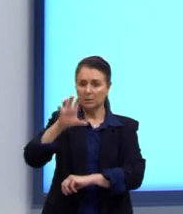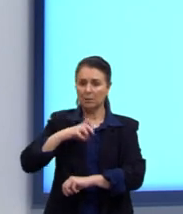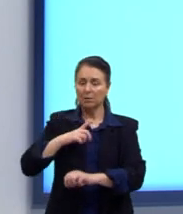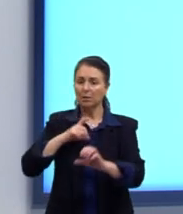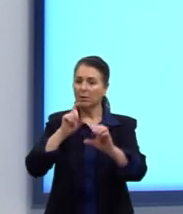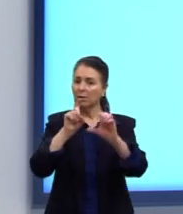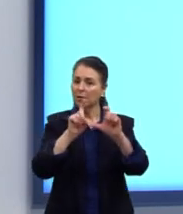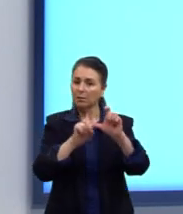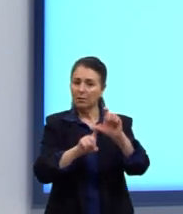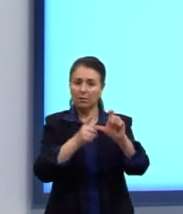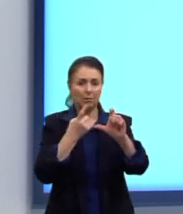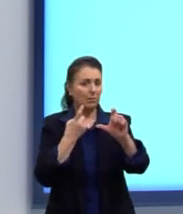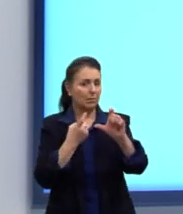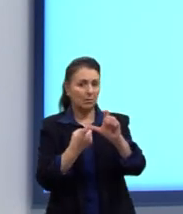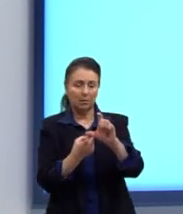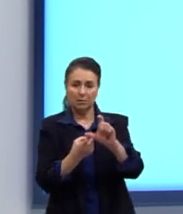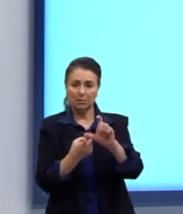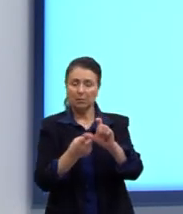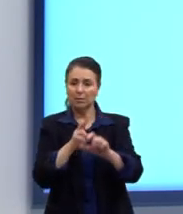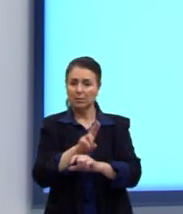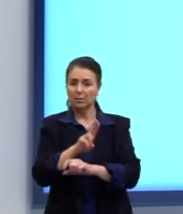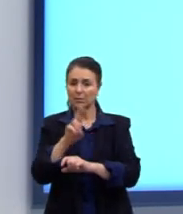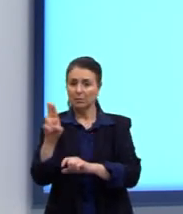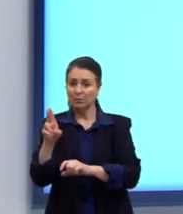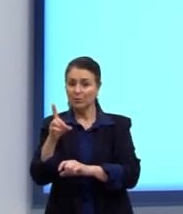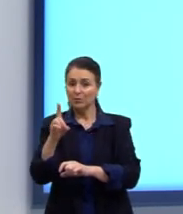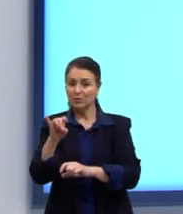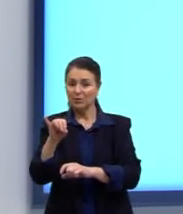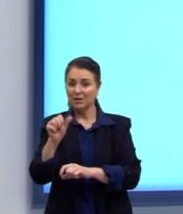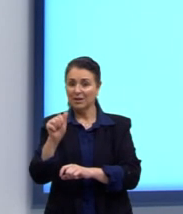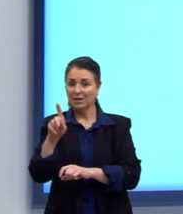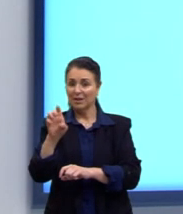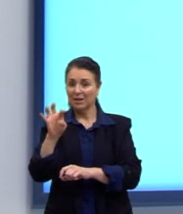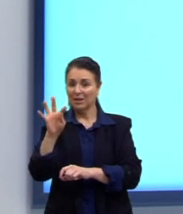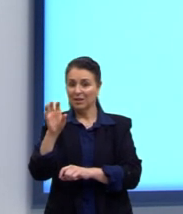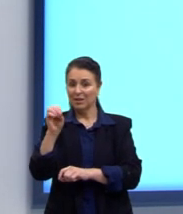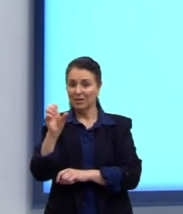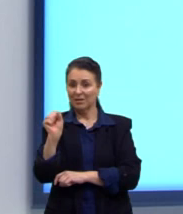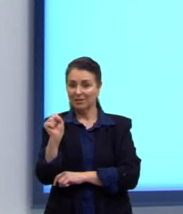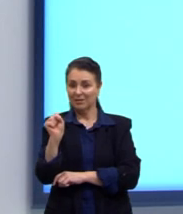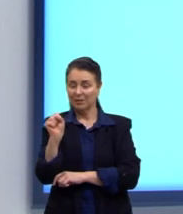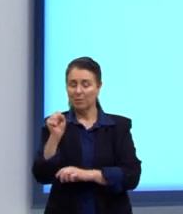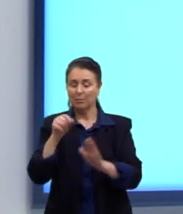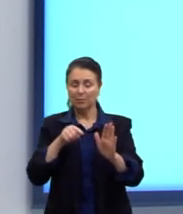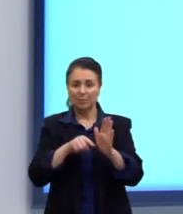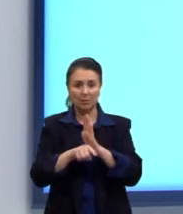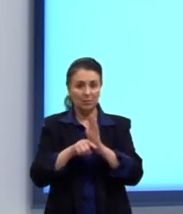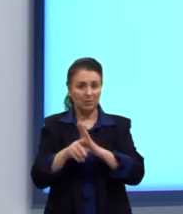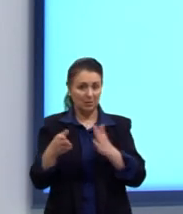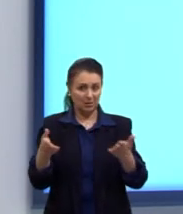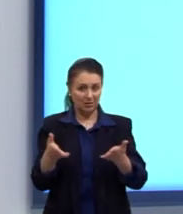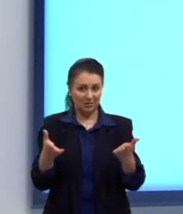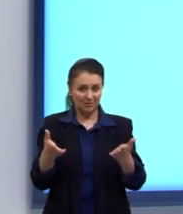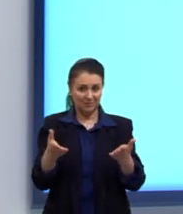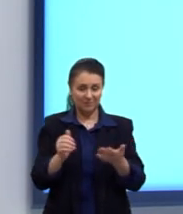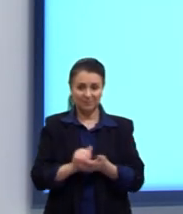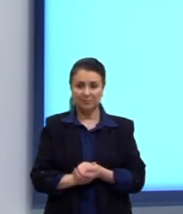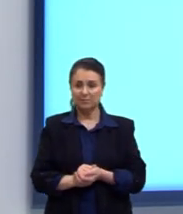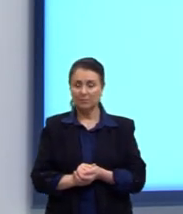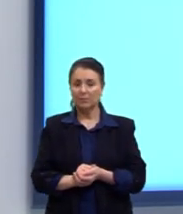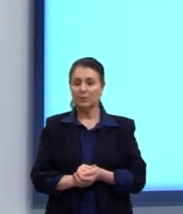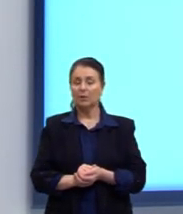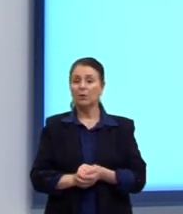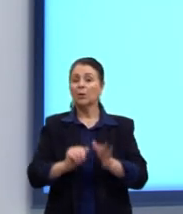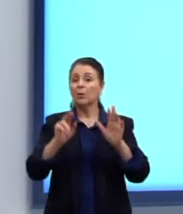idiomáticas que integram os chamados dialetos. O que nos pede a questão? O